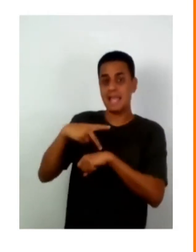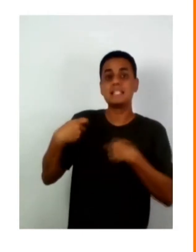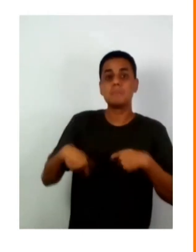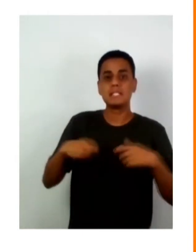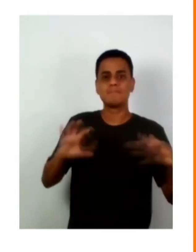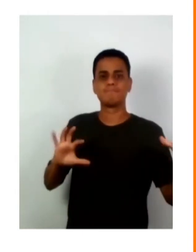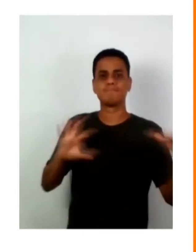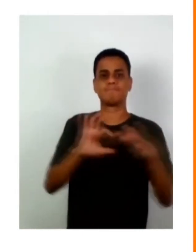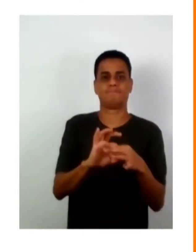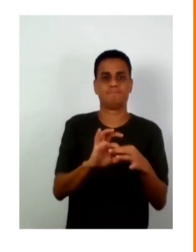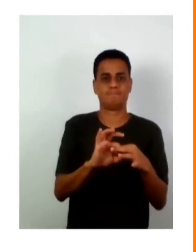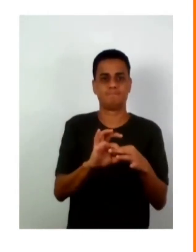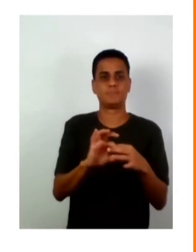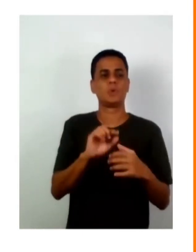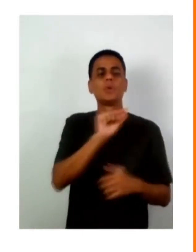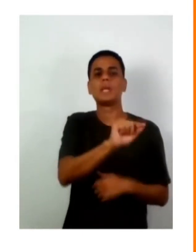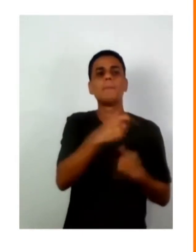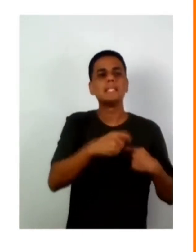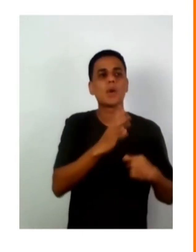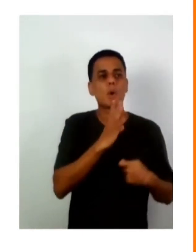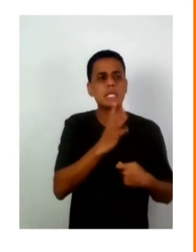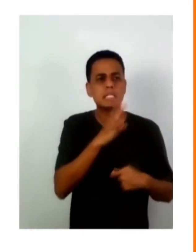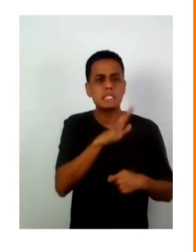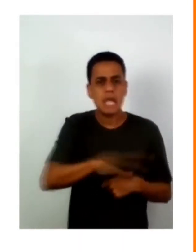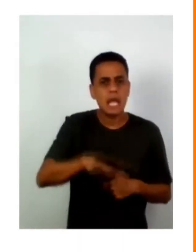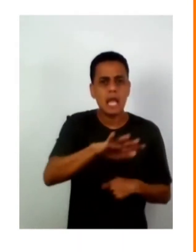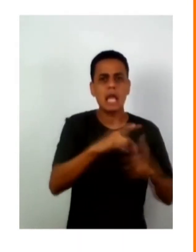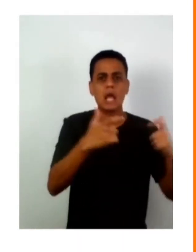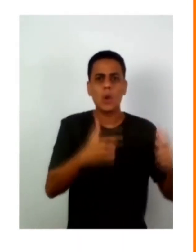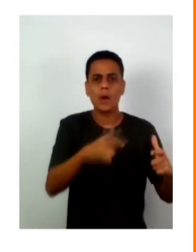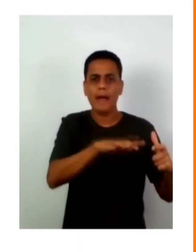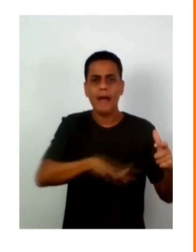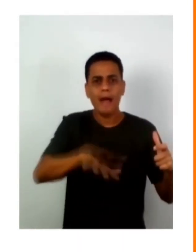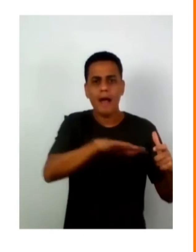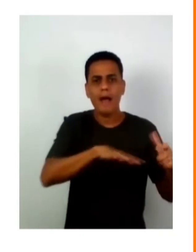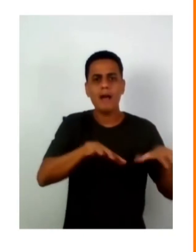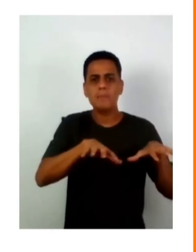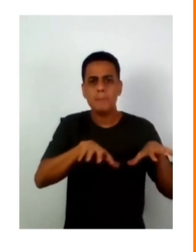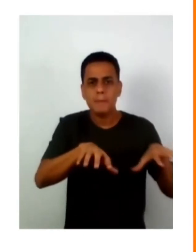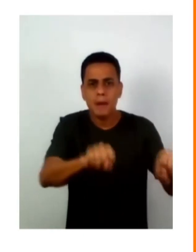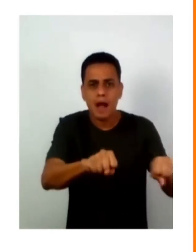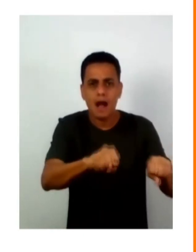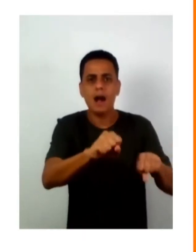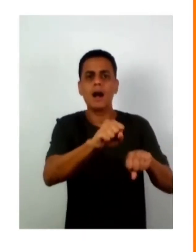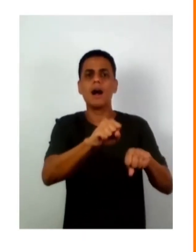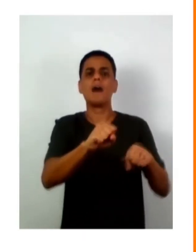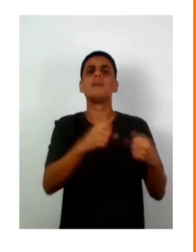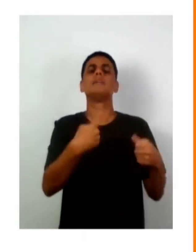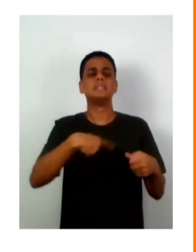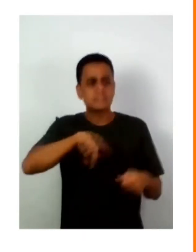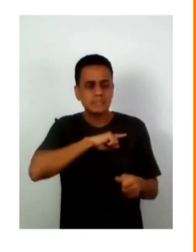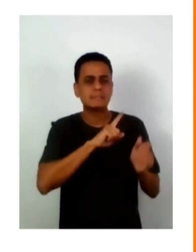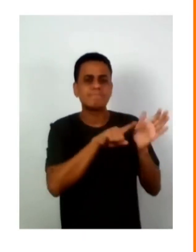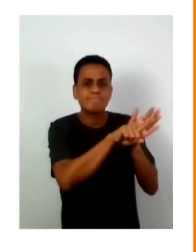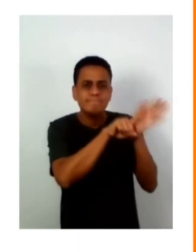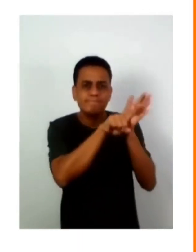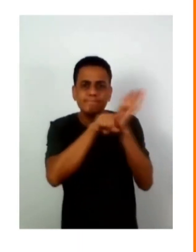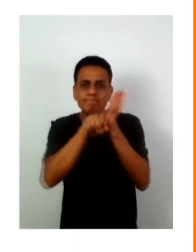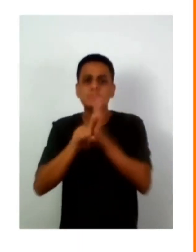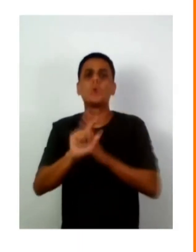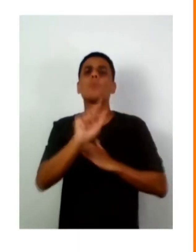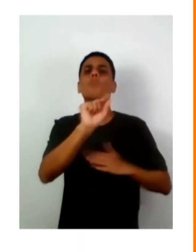quais são, quais são os líderes com conhecimento de território, com experiência de transformação, quais são esses líderes,